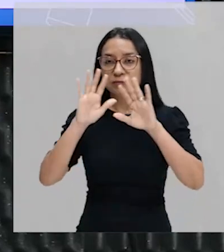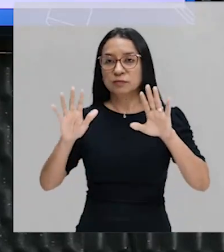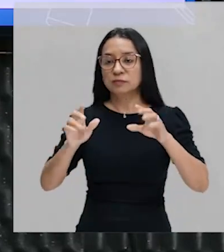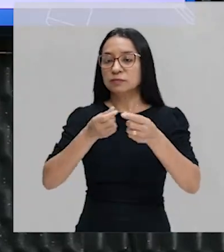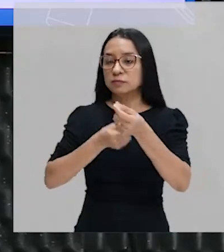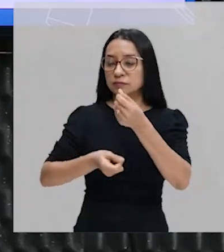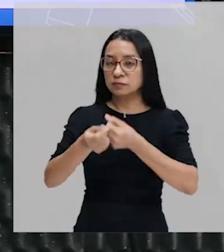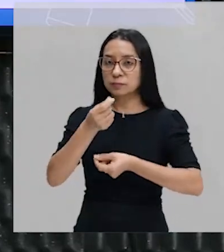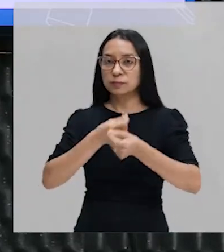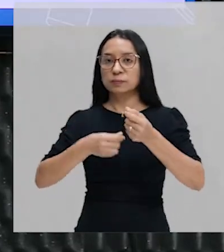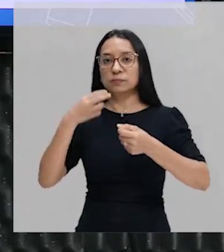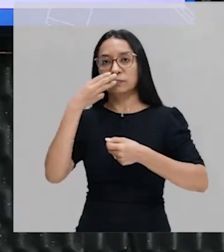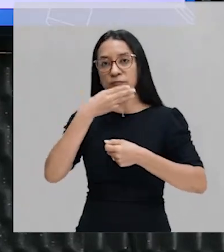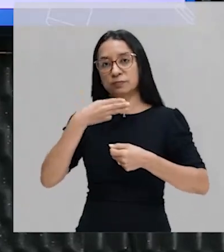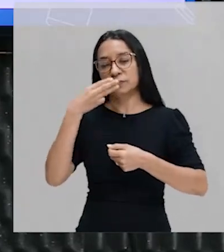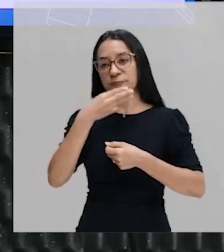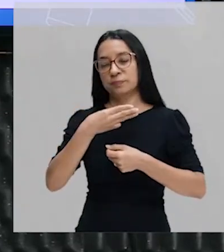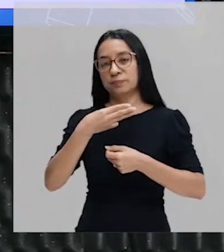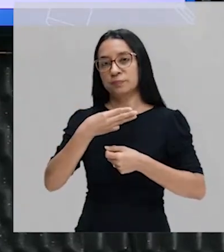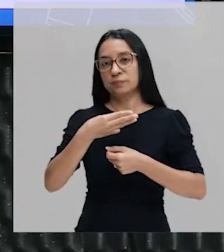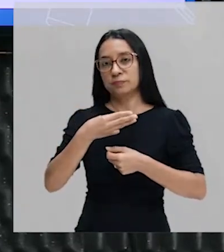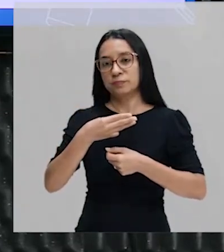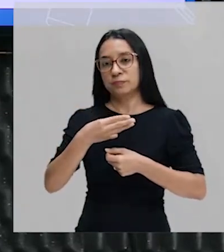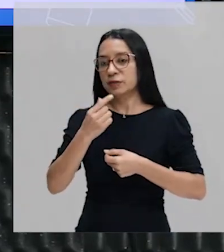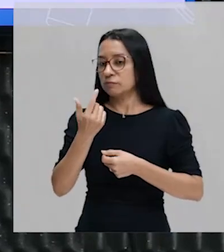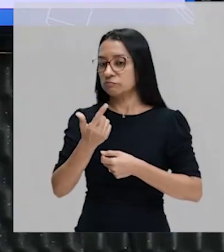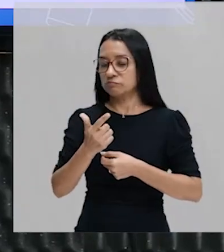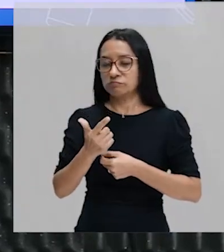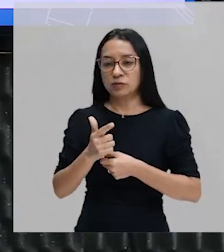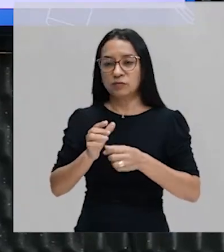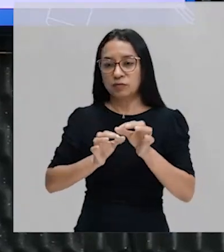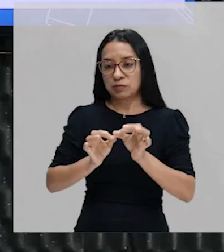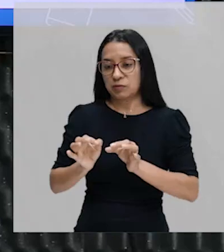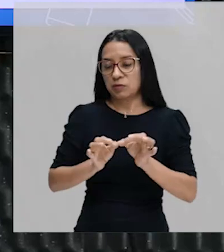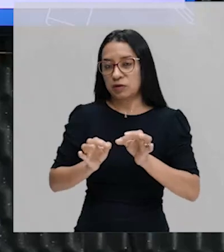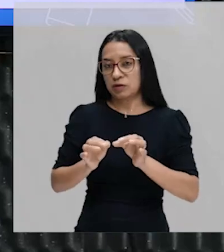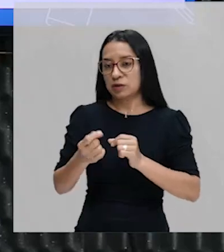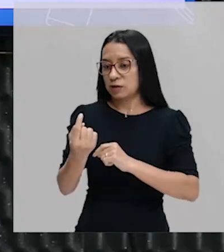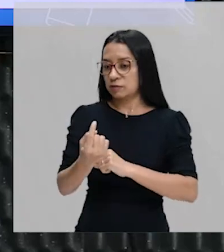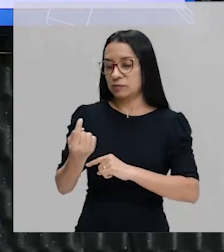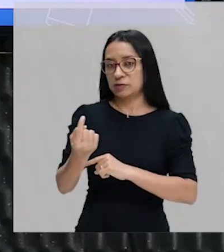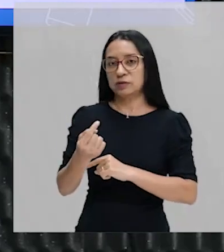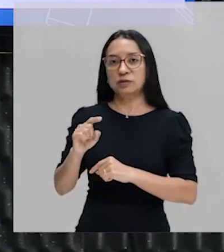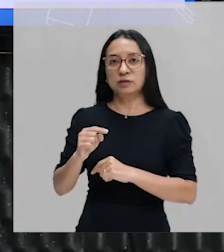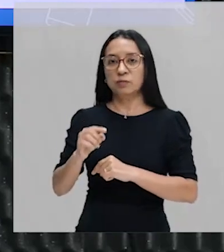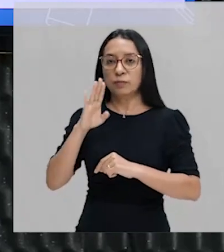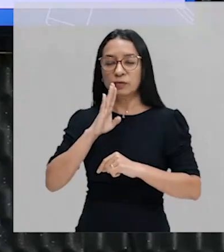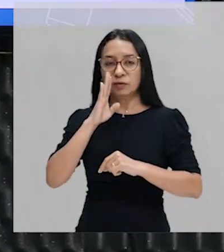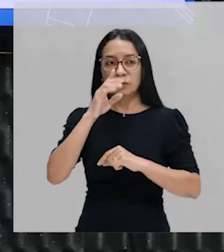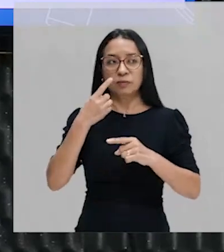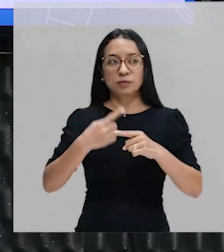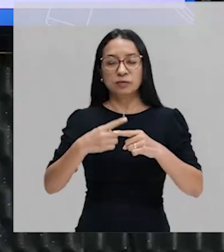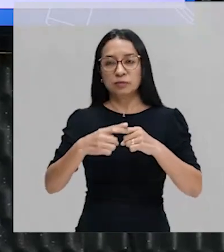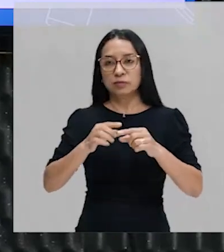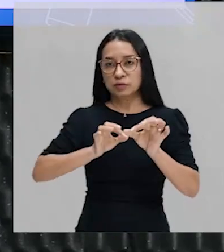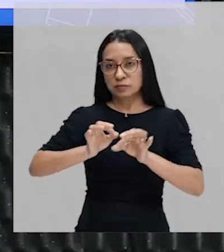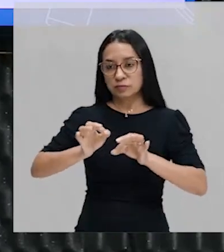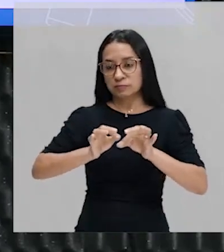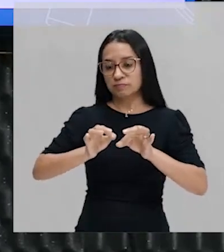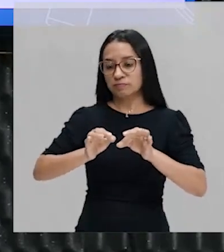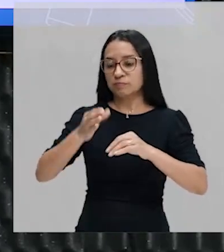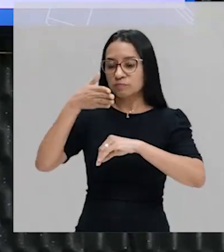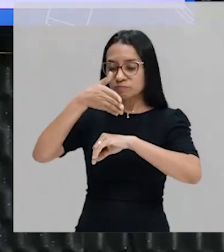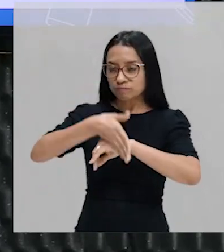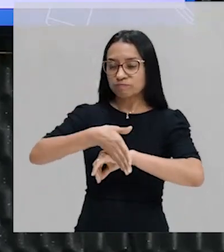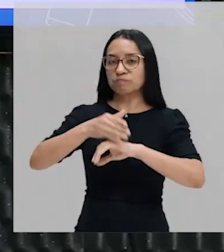a economia açucareira ela não vai funcionar sozinha, principalmente porque ela vai funcionar dentro de uma estrutura de